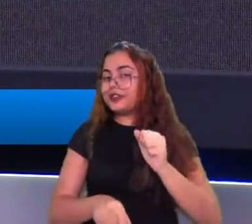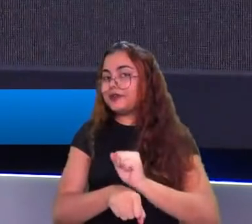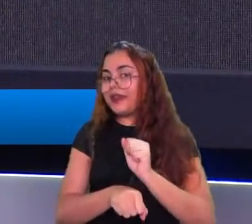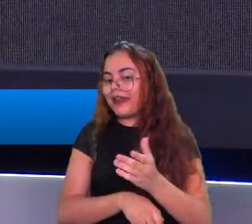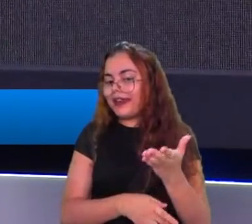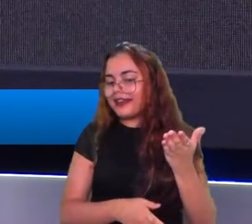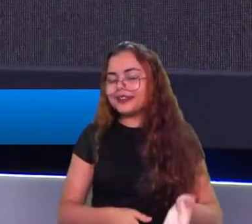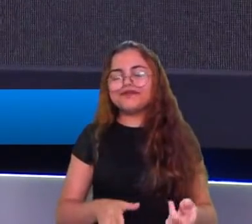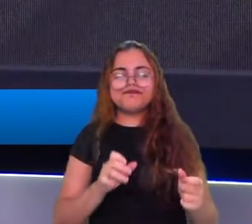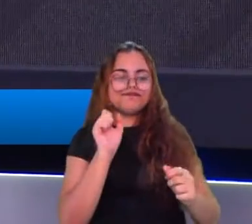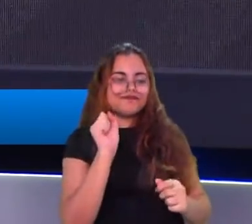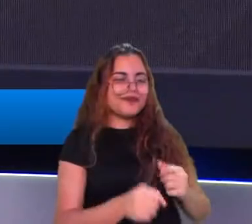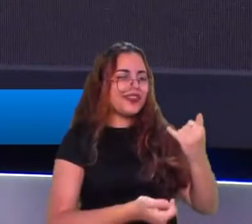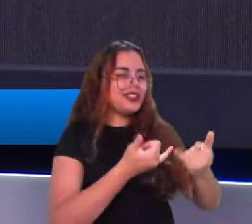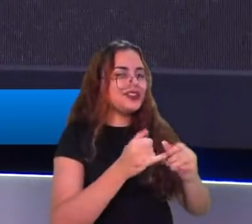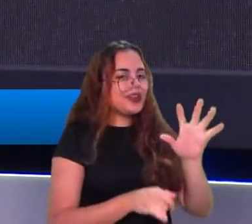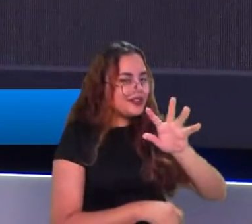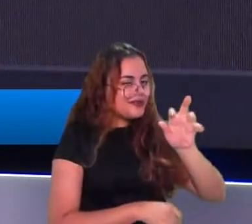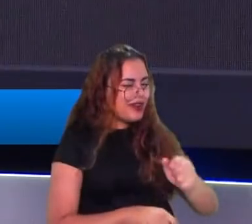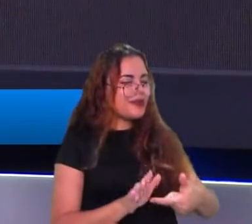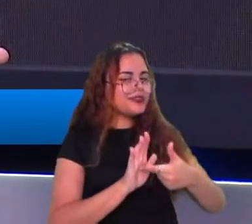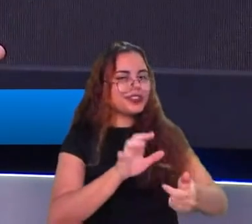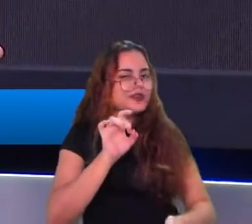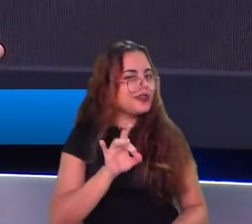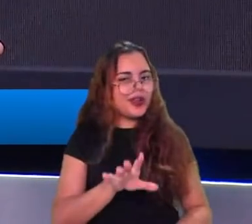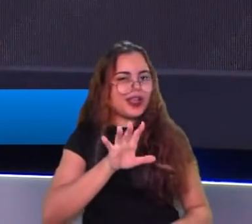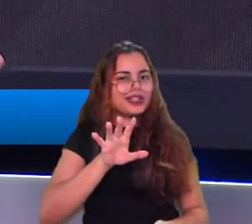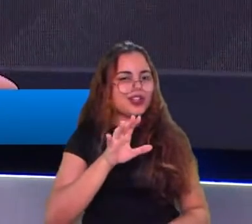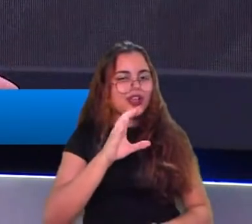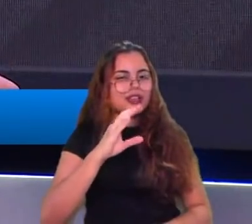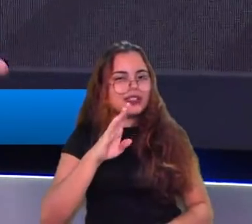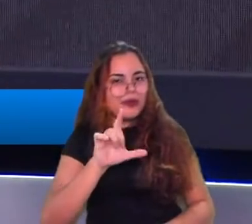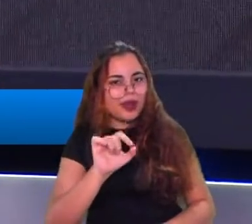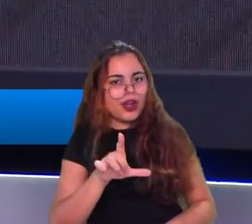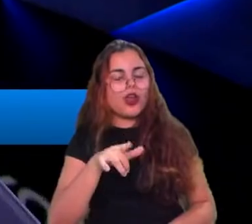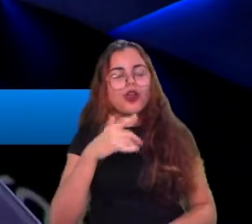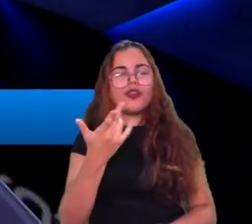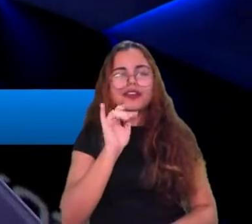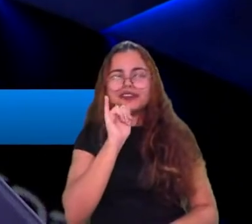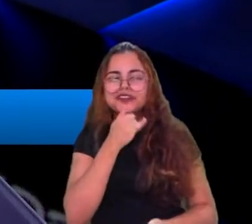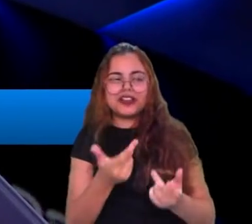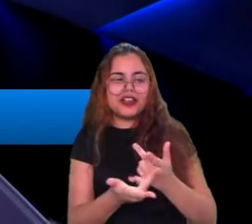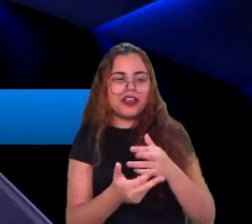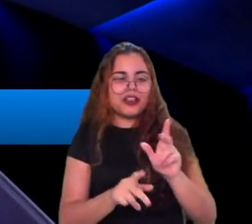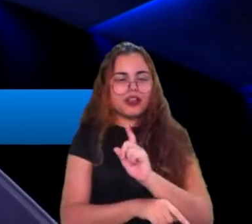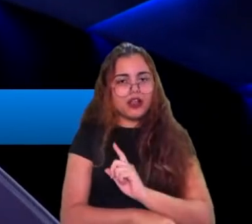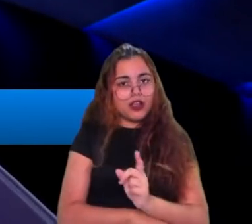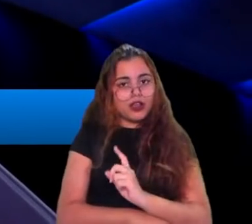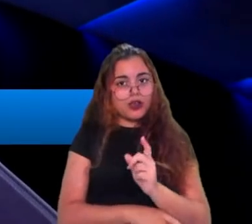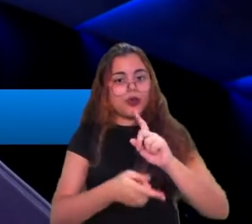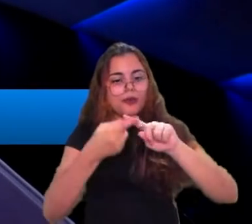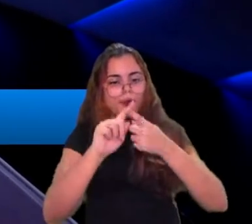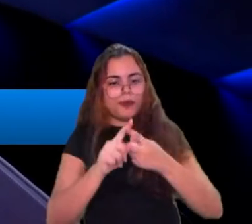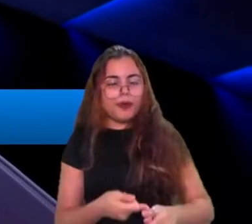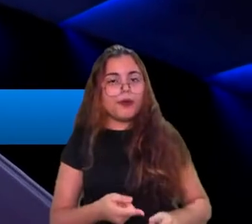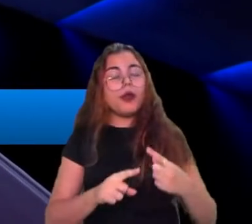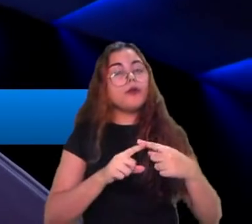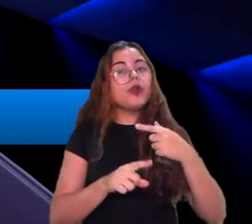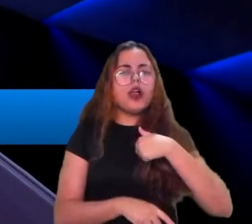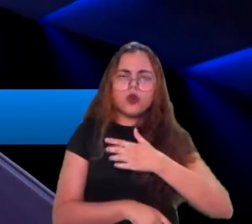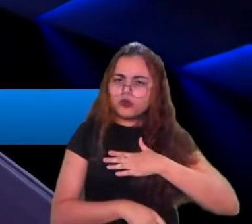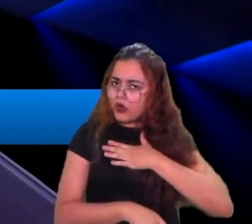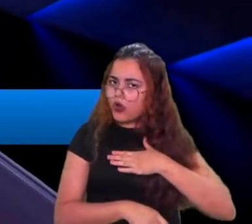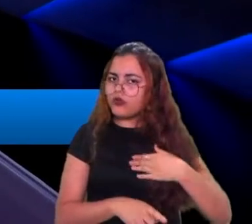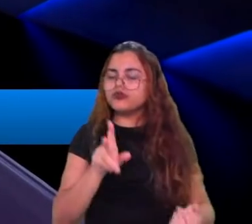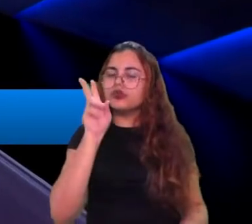CBLOL não é somente Eran era uma das grandes críticas que a gente tinha é, e eu gosto disso porque você vê o time da Loud fazendo isso